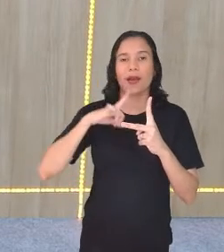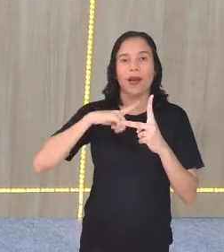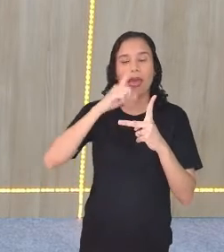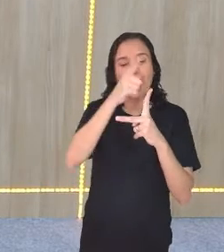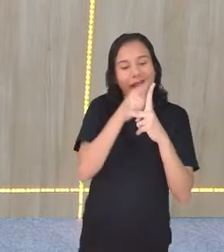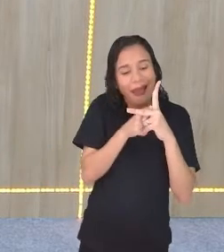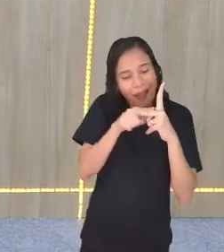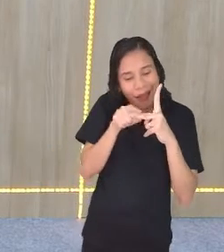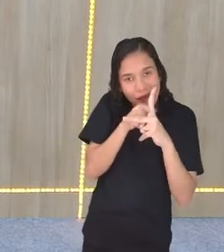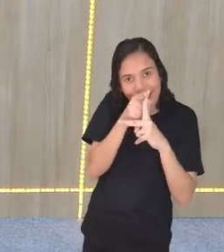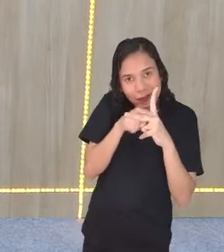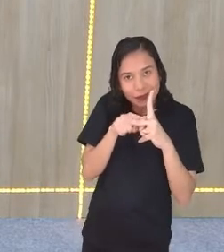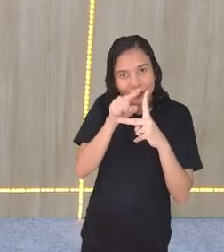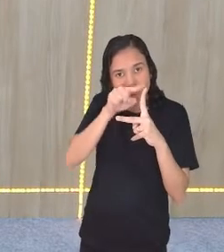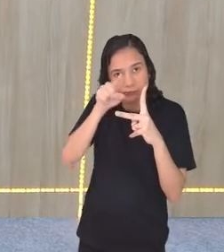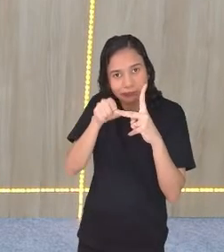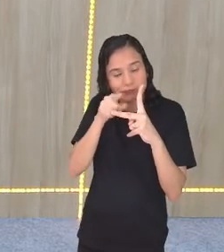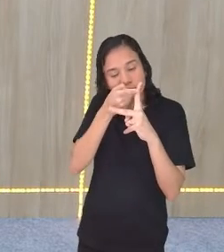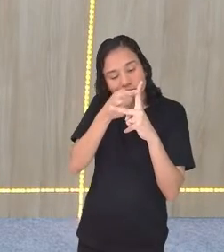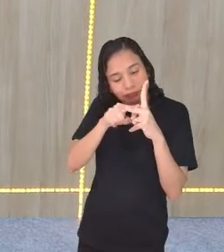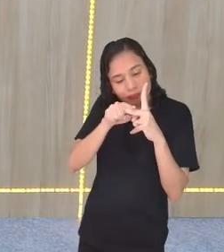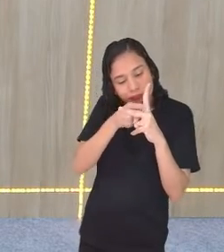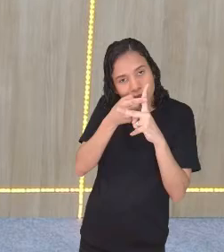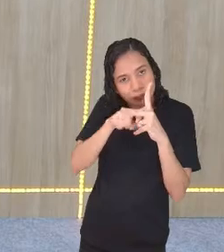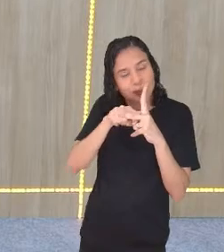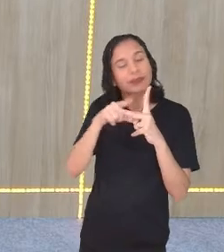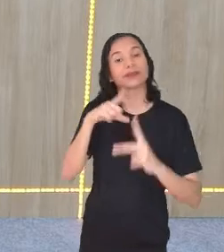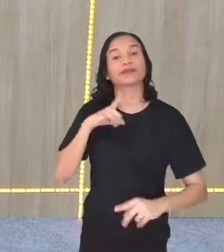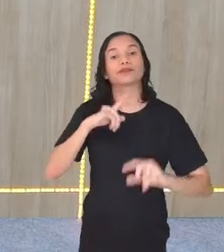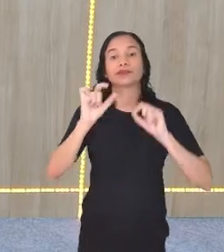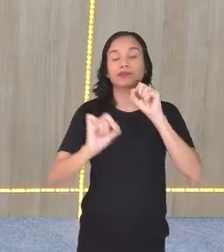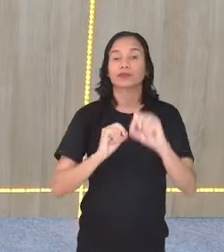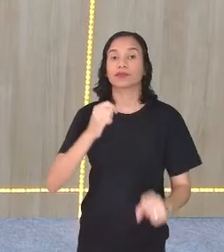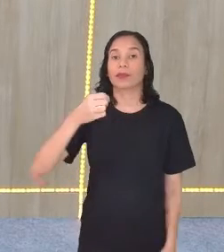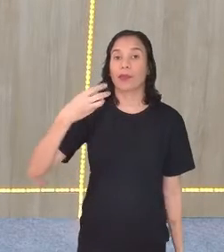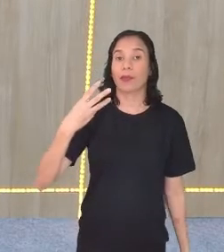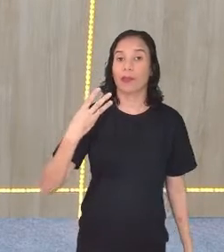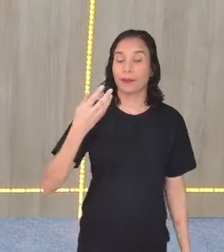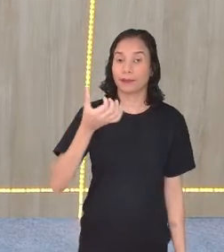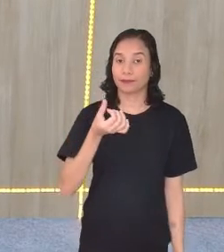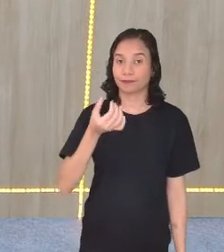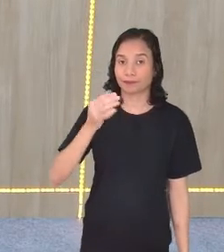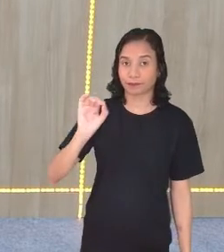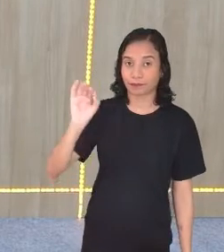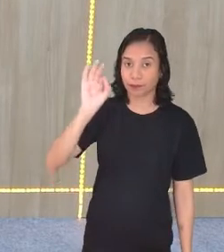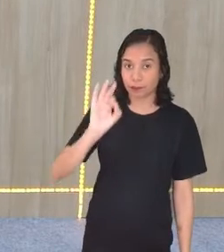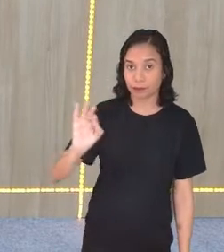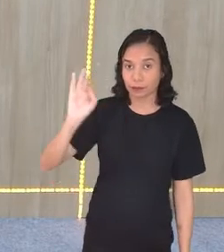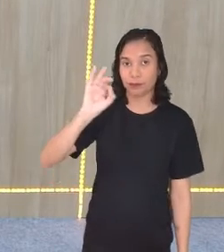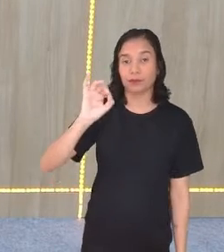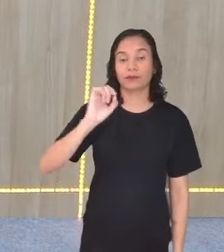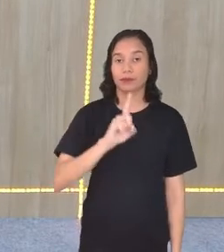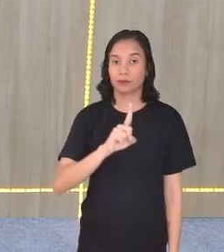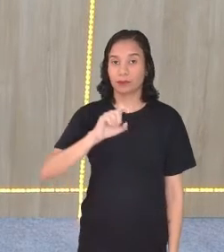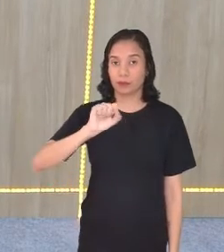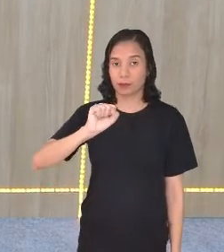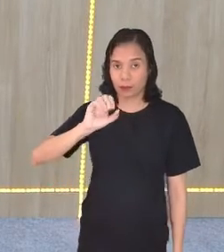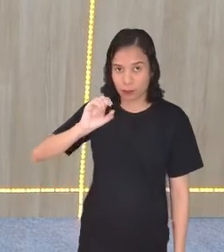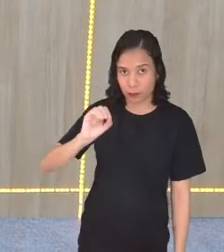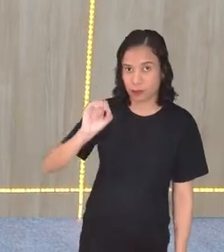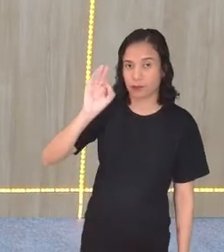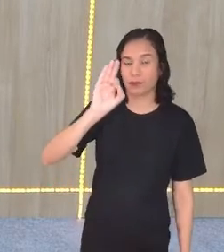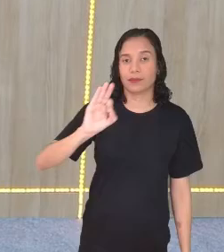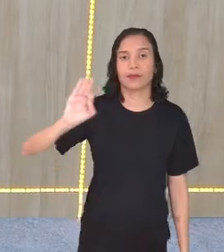E vocês têm aqui, no caso, trezentos e sessenta, cento e oitenta,